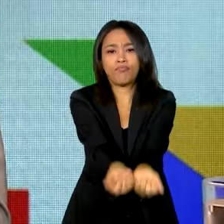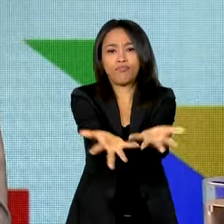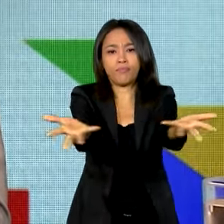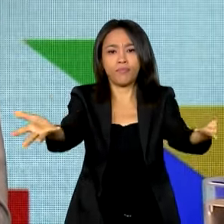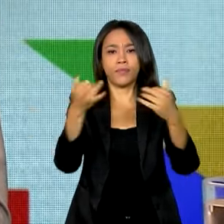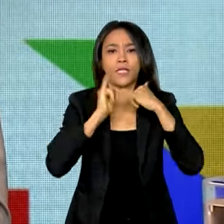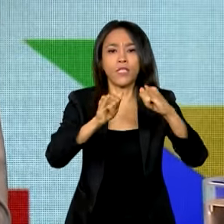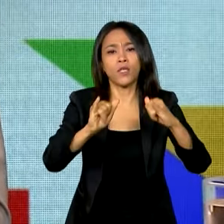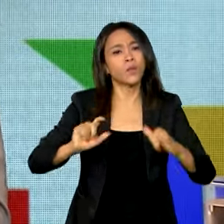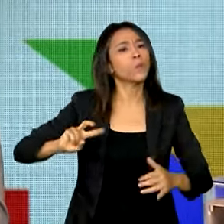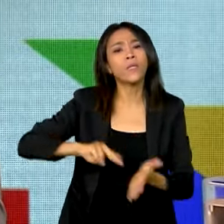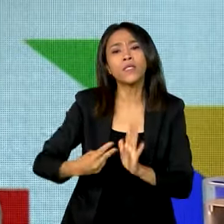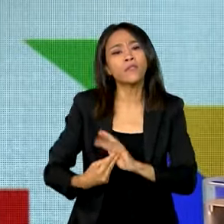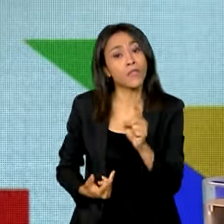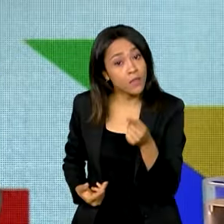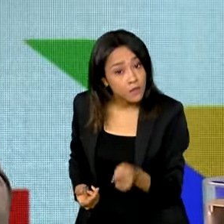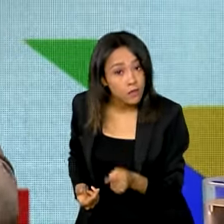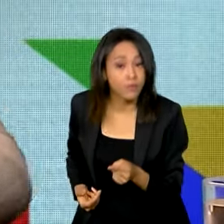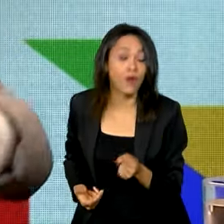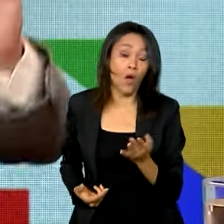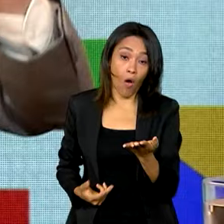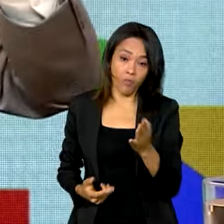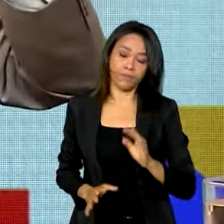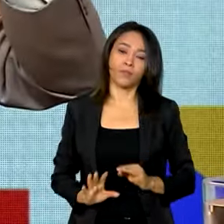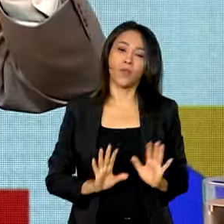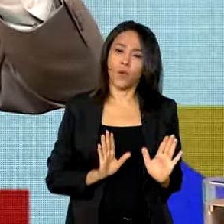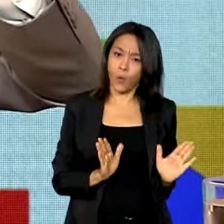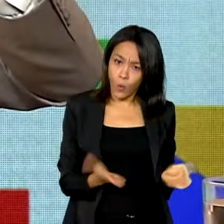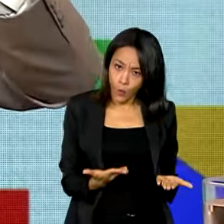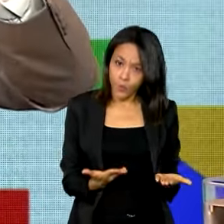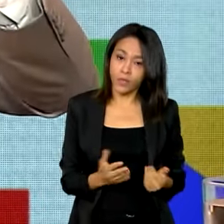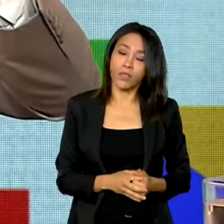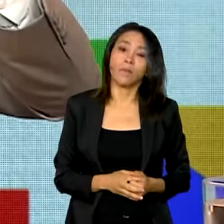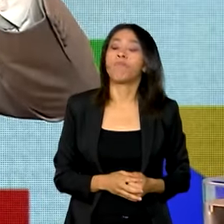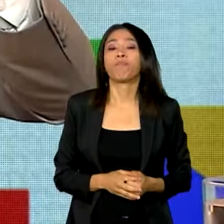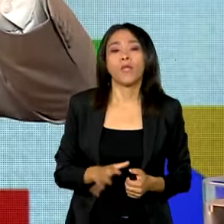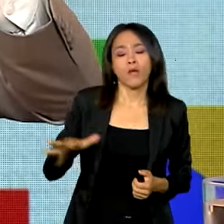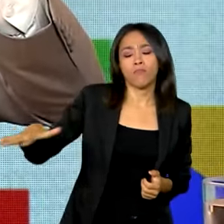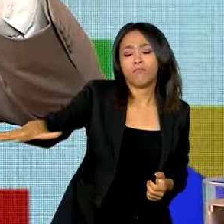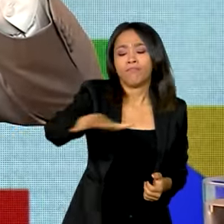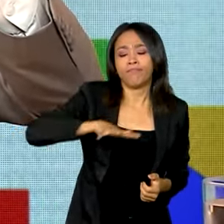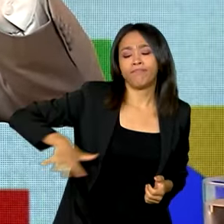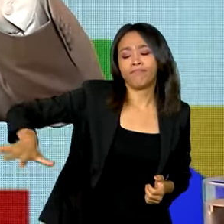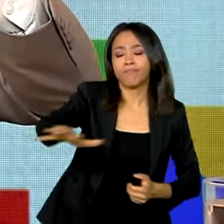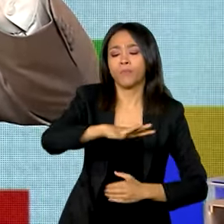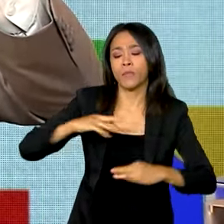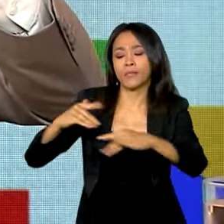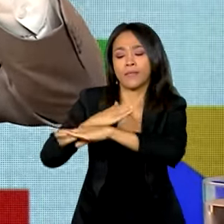é isso? Hoje, uma concessão de uma região metropolitana.